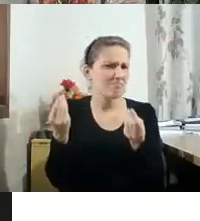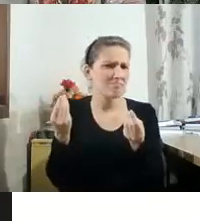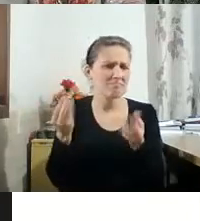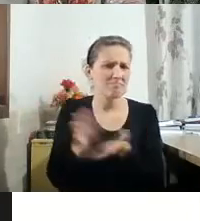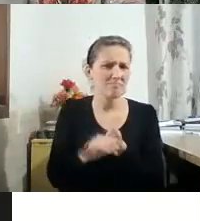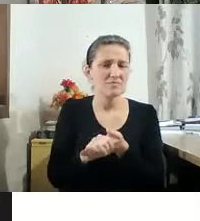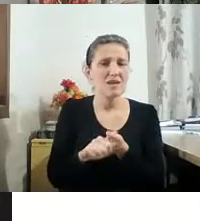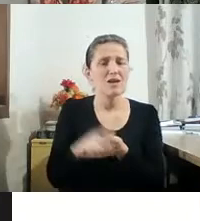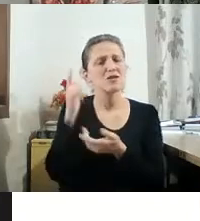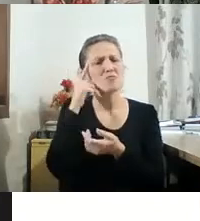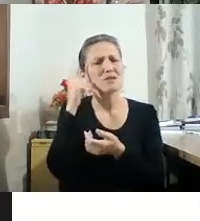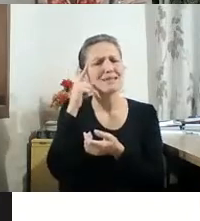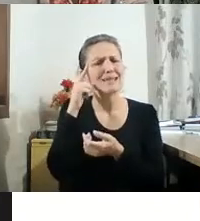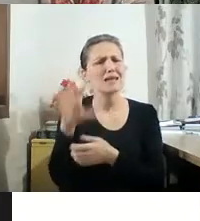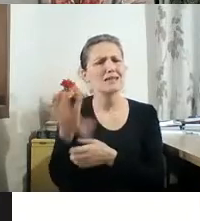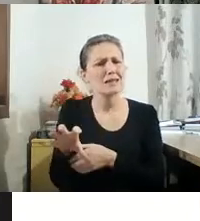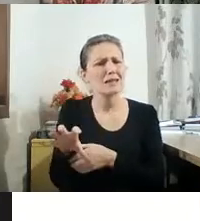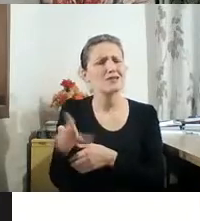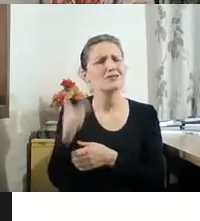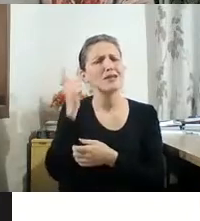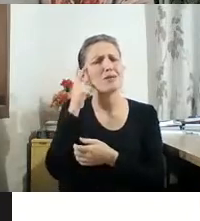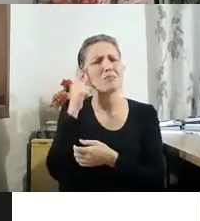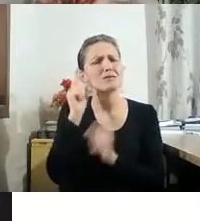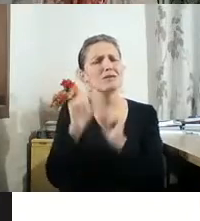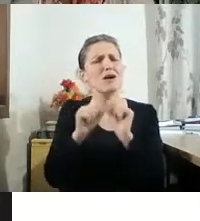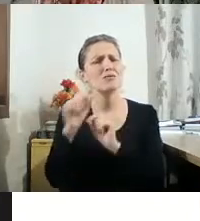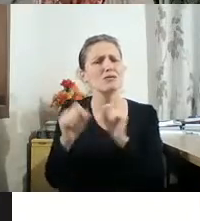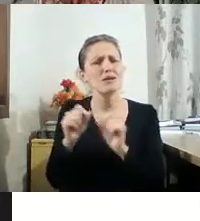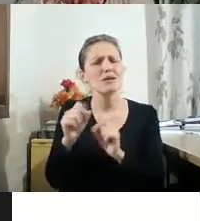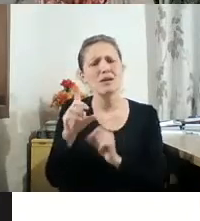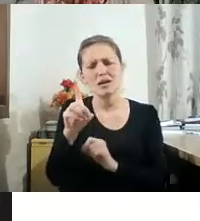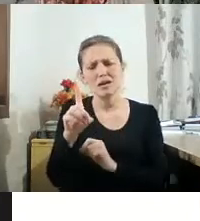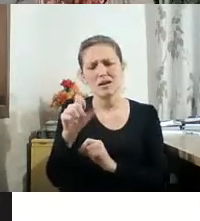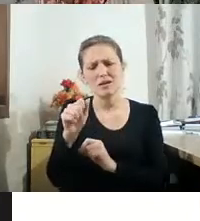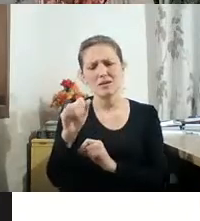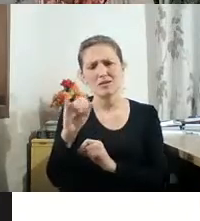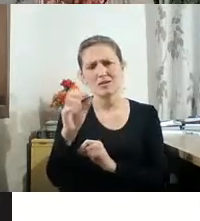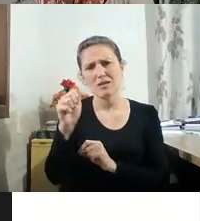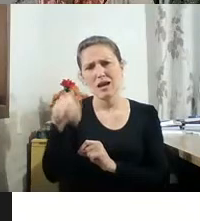se pensasse isso, teria que estar pensando em Baiana desfilando